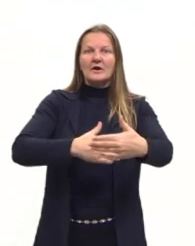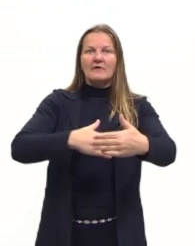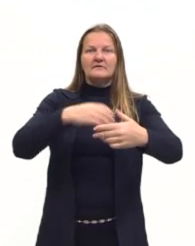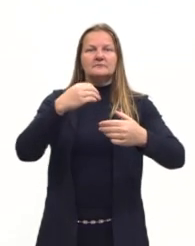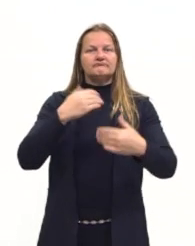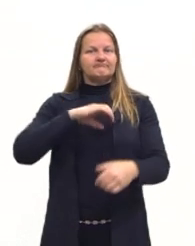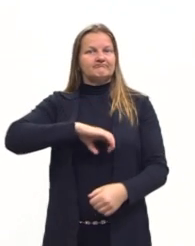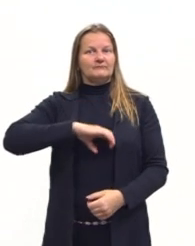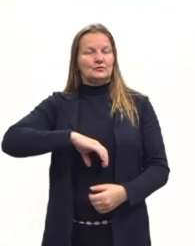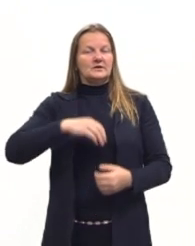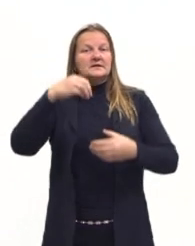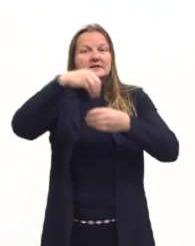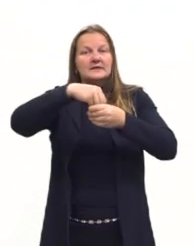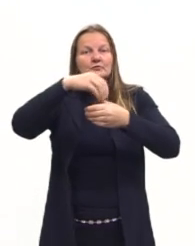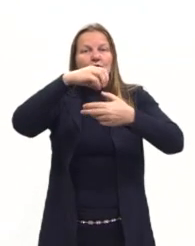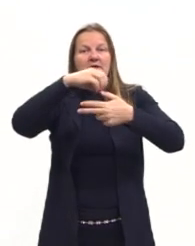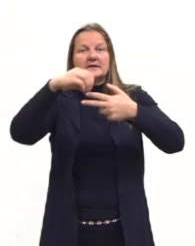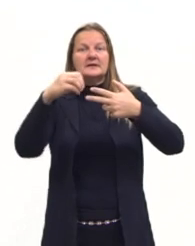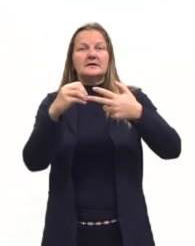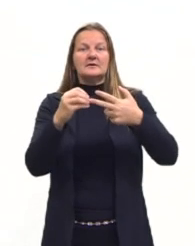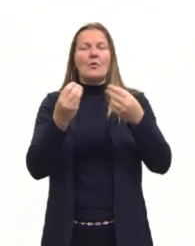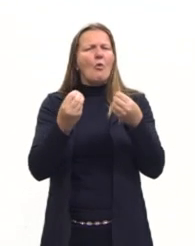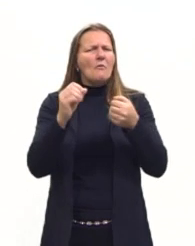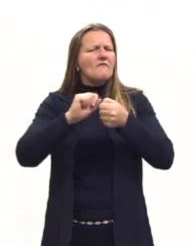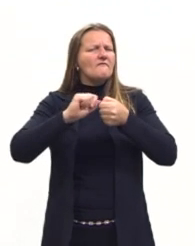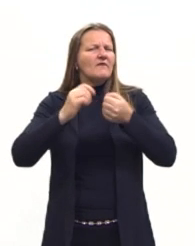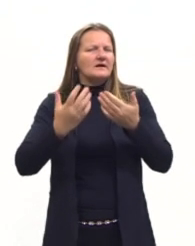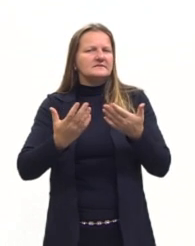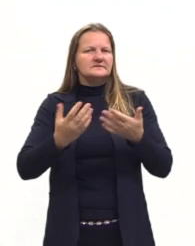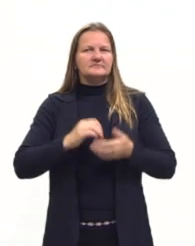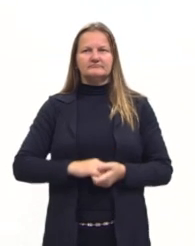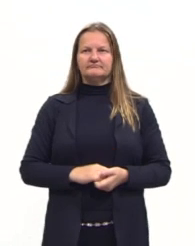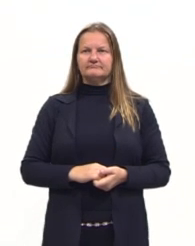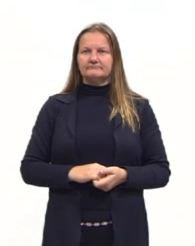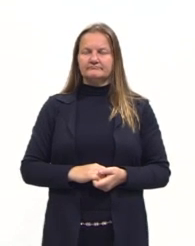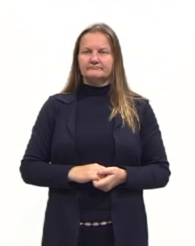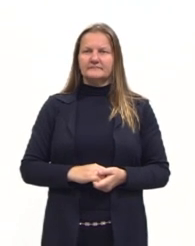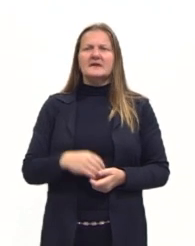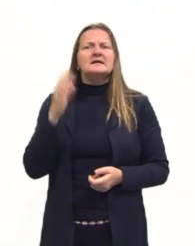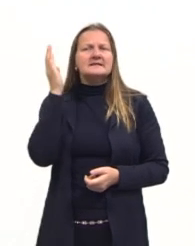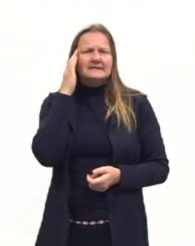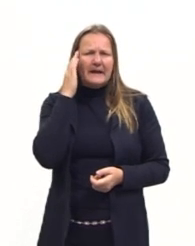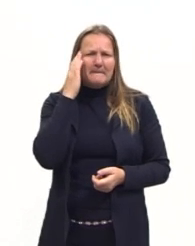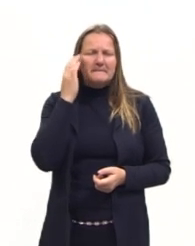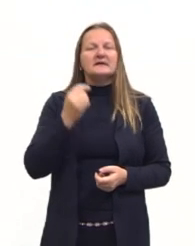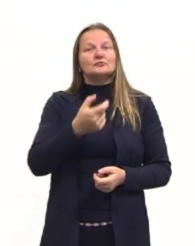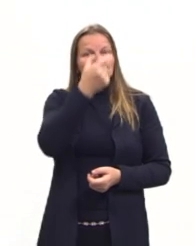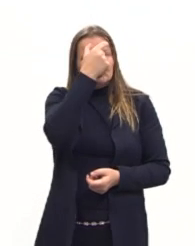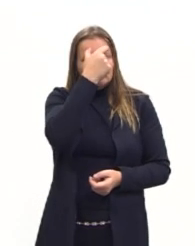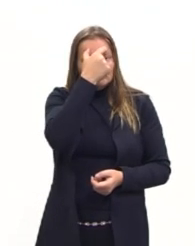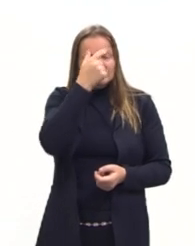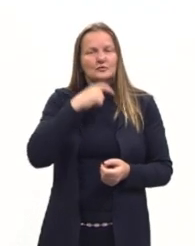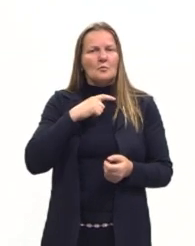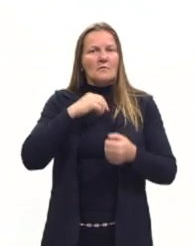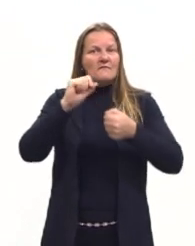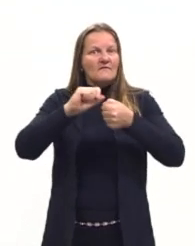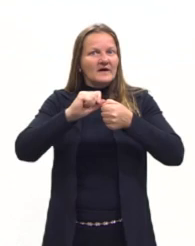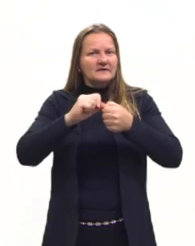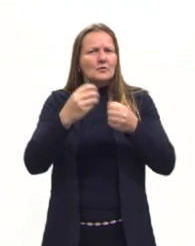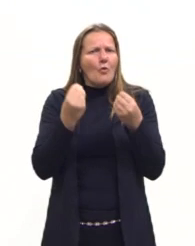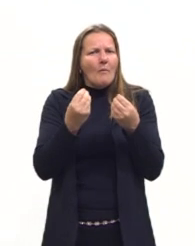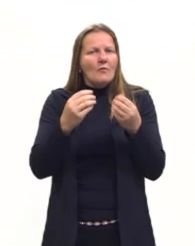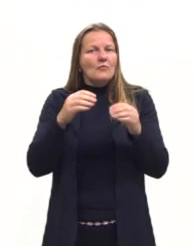língua portuguesa no Enem? Como é que ela é feita? E sabendo como ela é feita, como eu devo